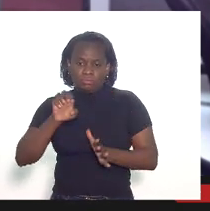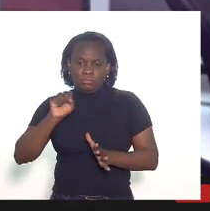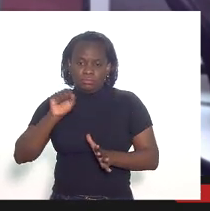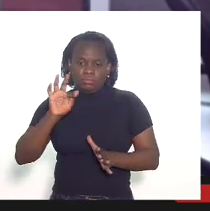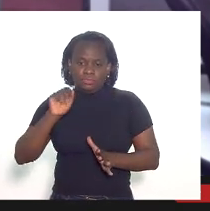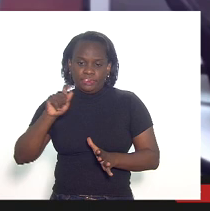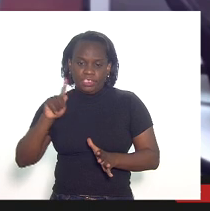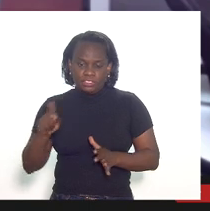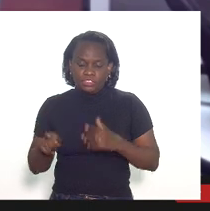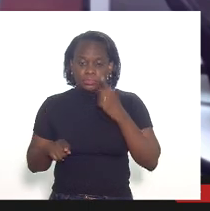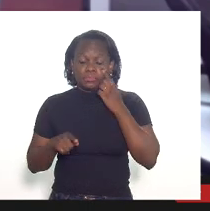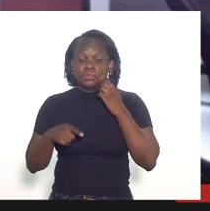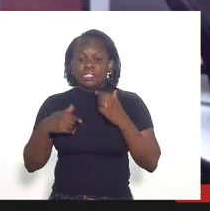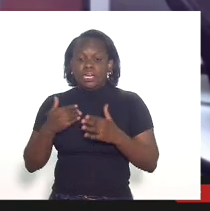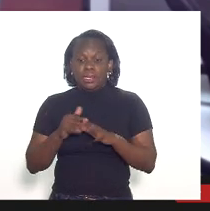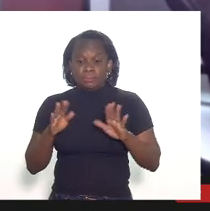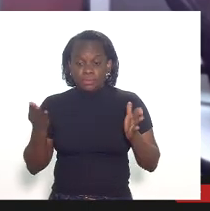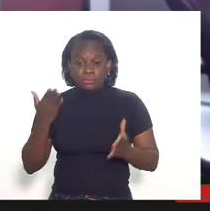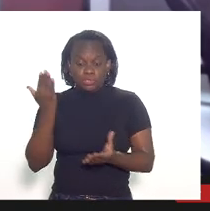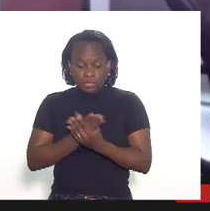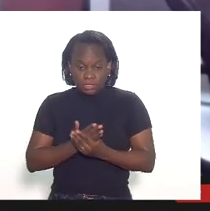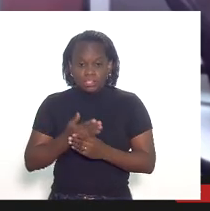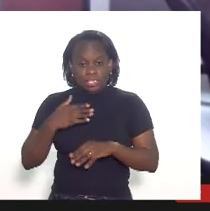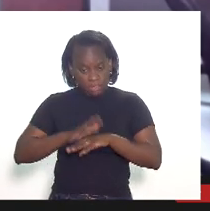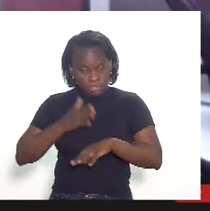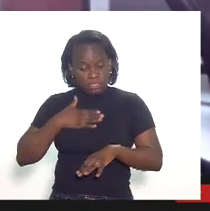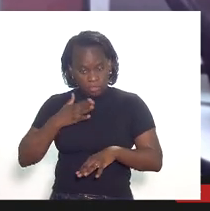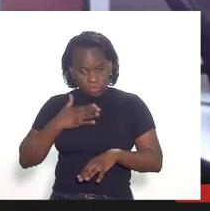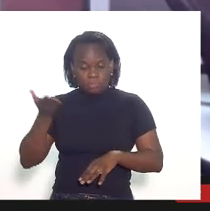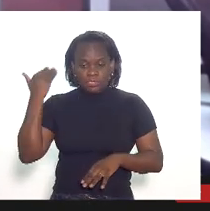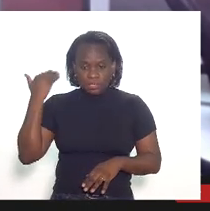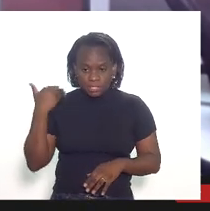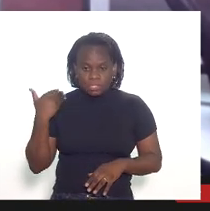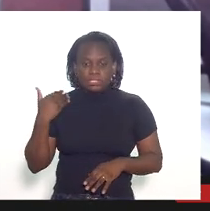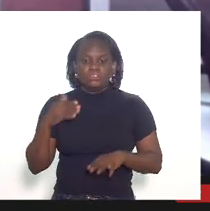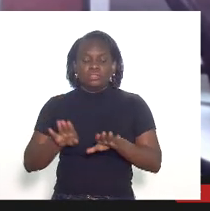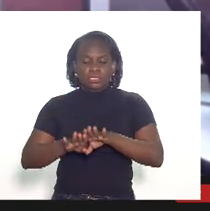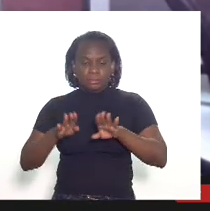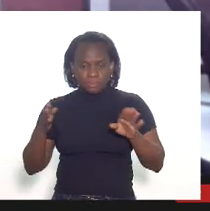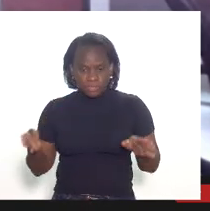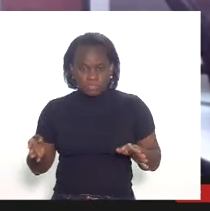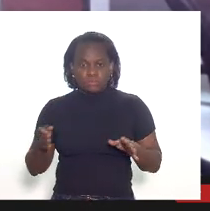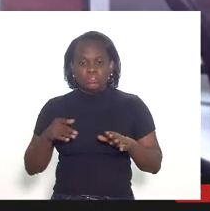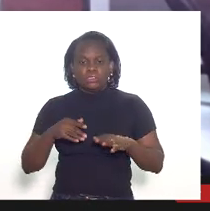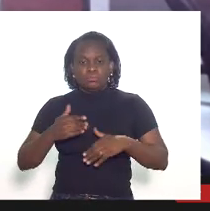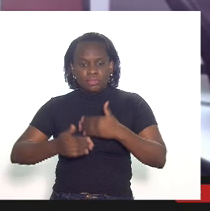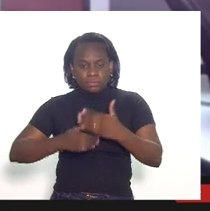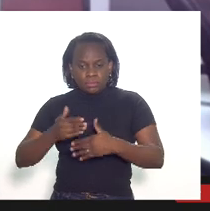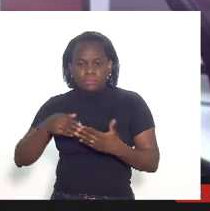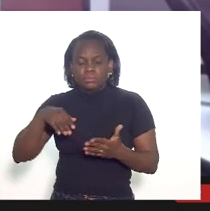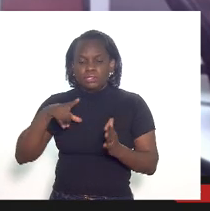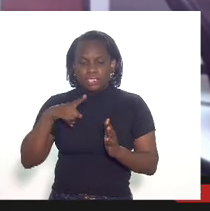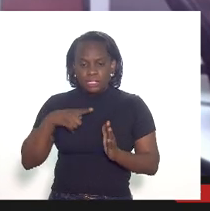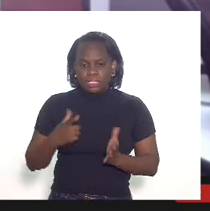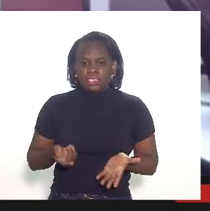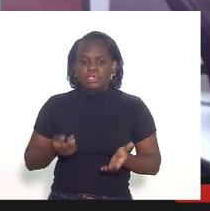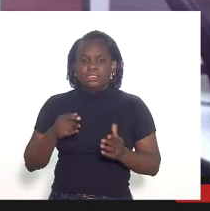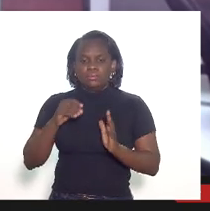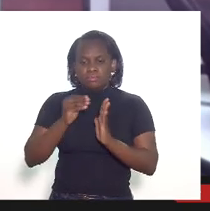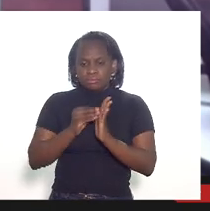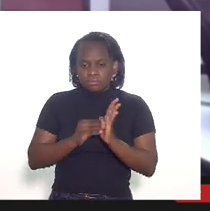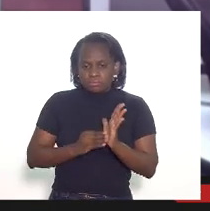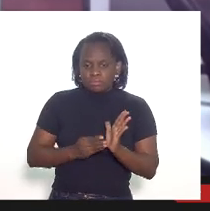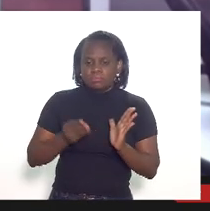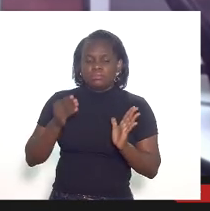foi aberto um processo que em abril inclusive fui eu na época aberto com a tramitação da minuta nós fizemos uma minuta